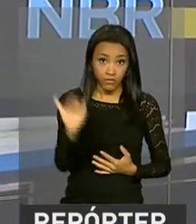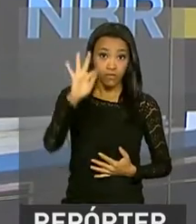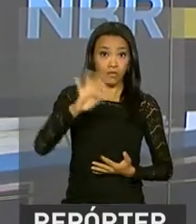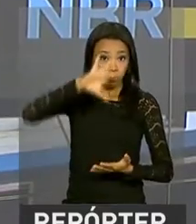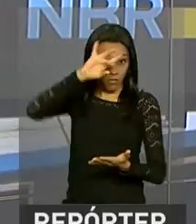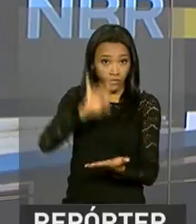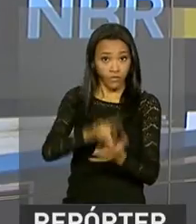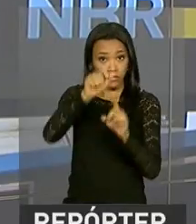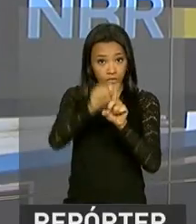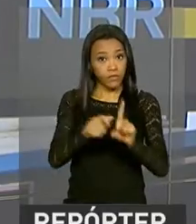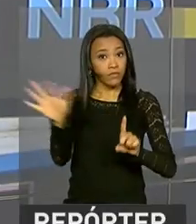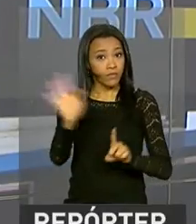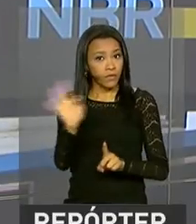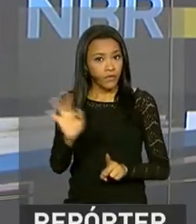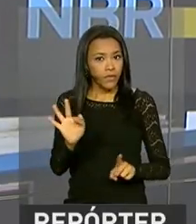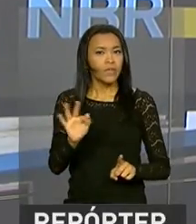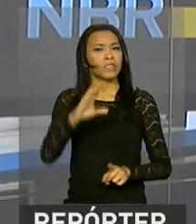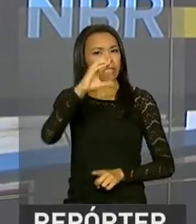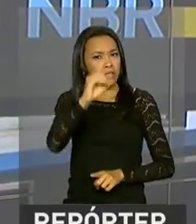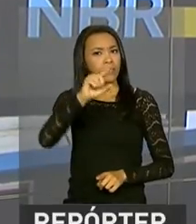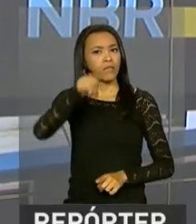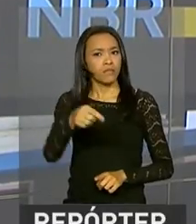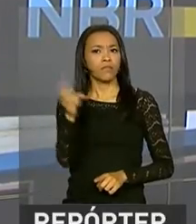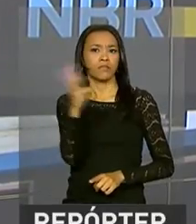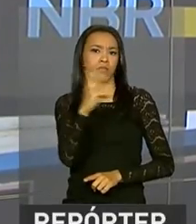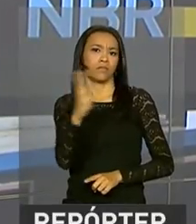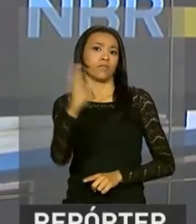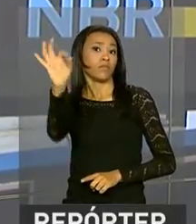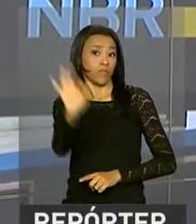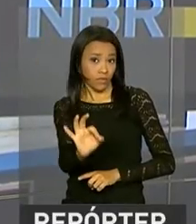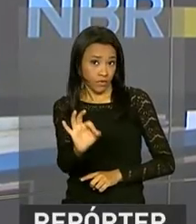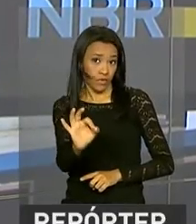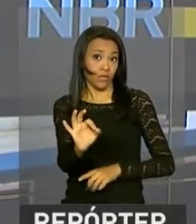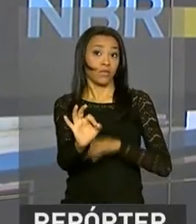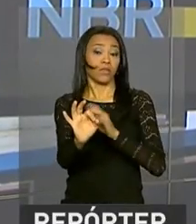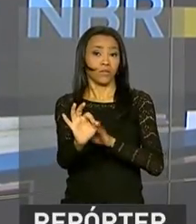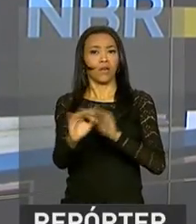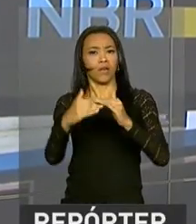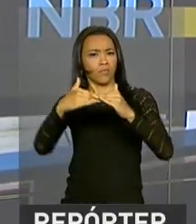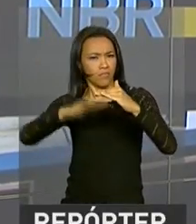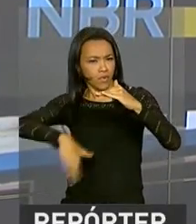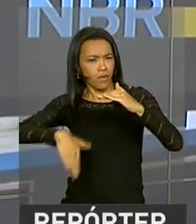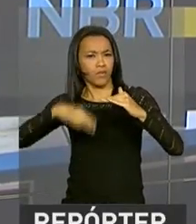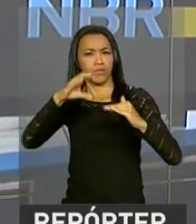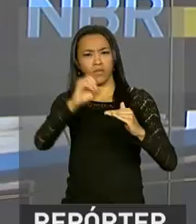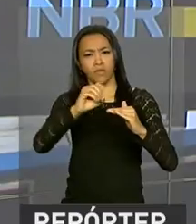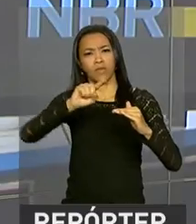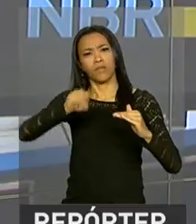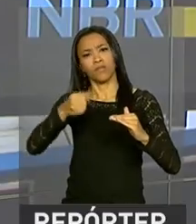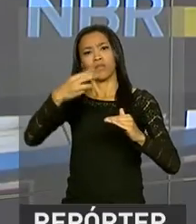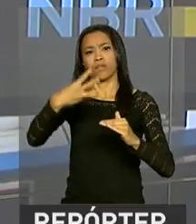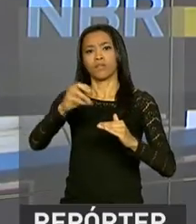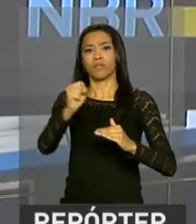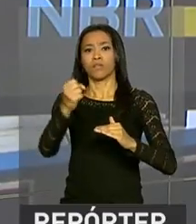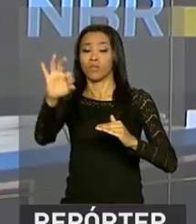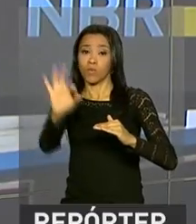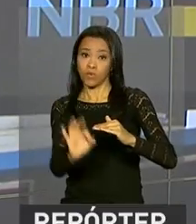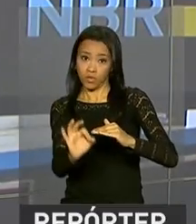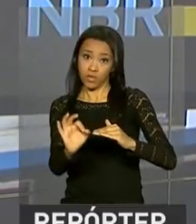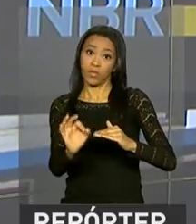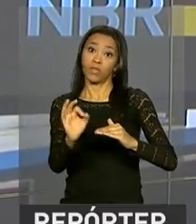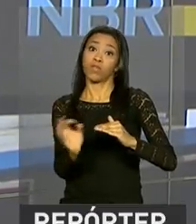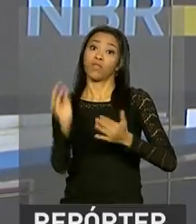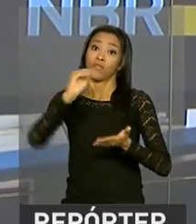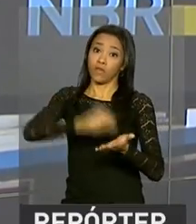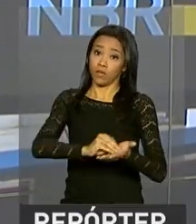oficial em fevereiro ficou em 0,33%, índice abaixo dos 0,38% registrados